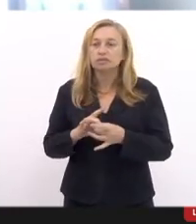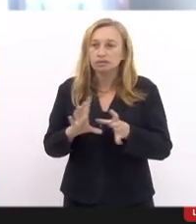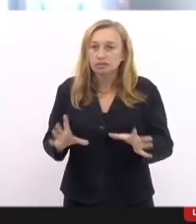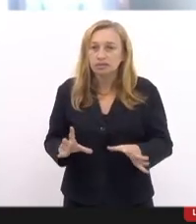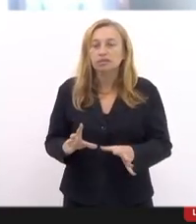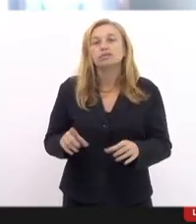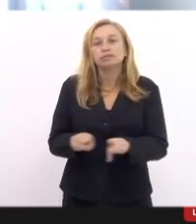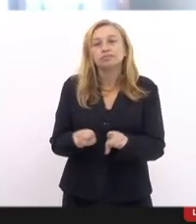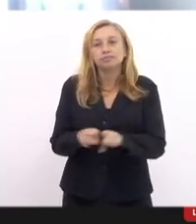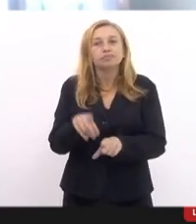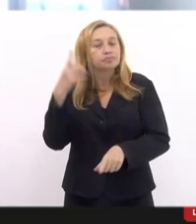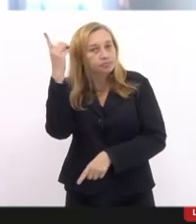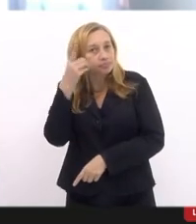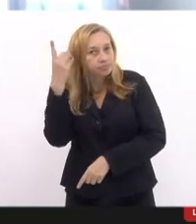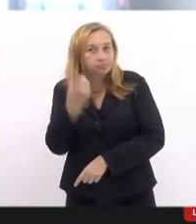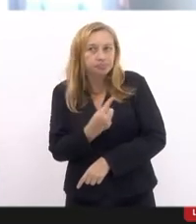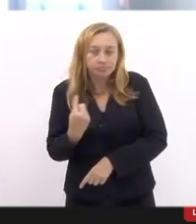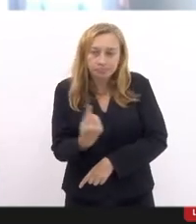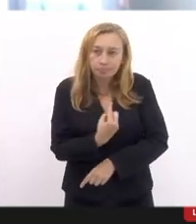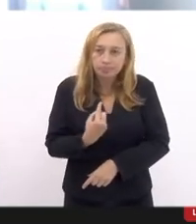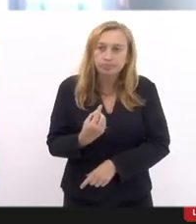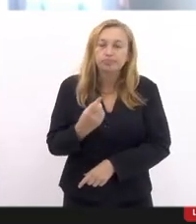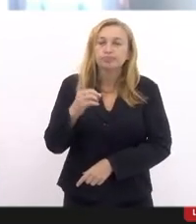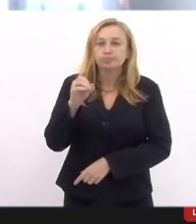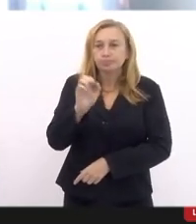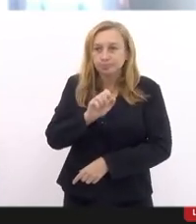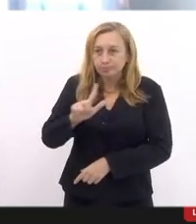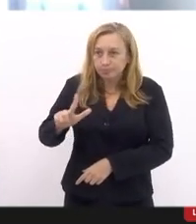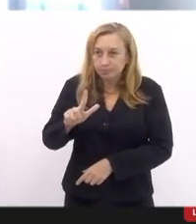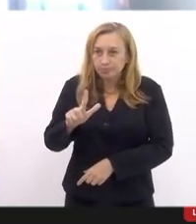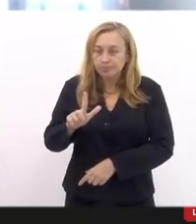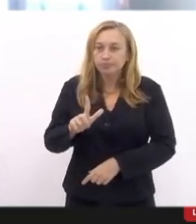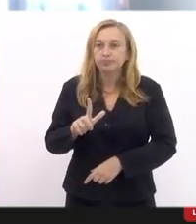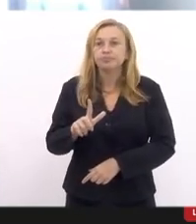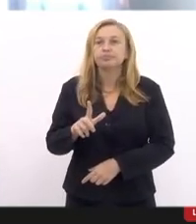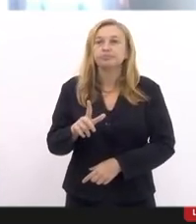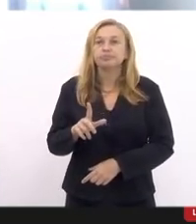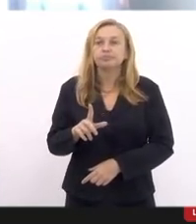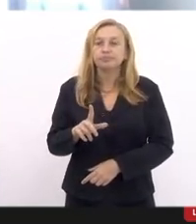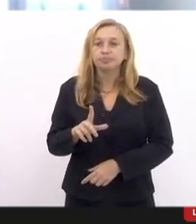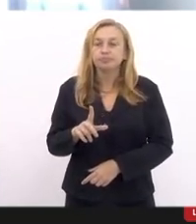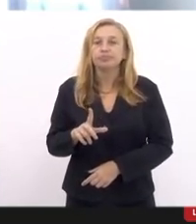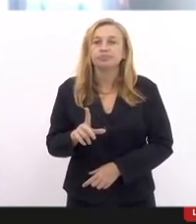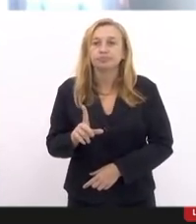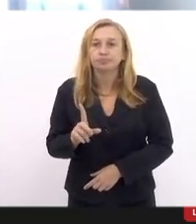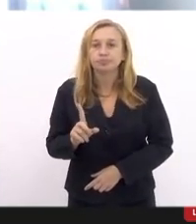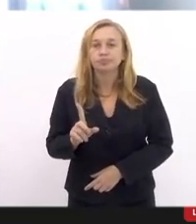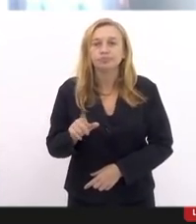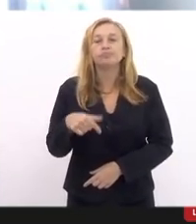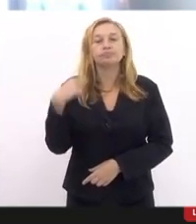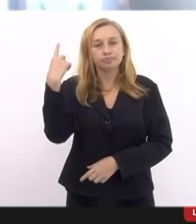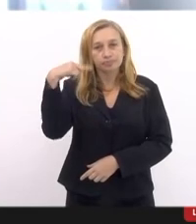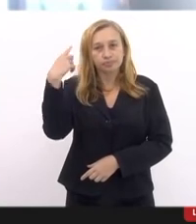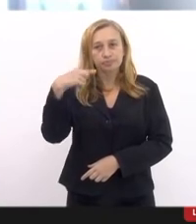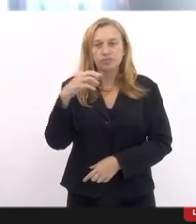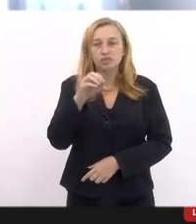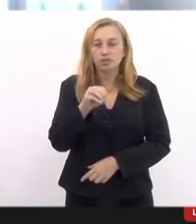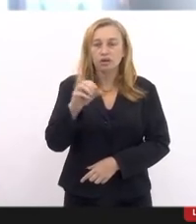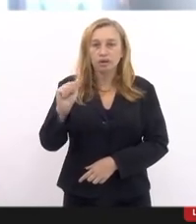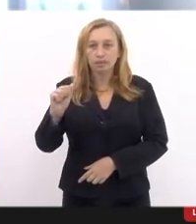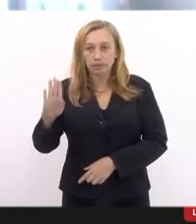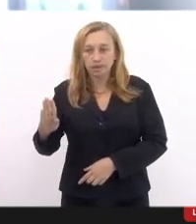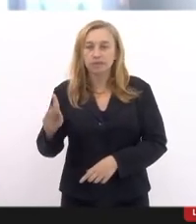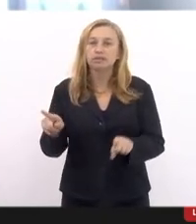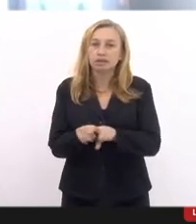aqui, né? Em suma, o Daniel, do nosso mandato, ele é advogado, ele é da OAB também.